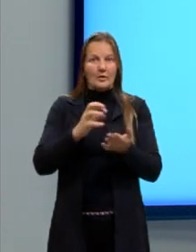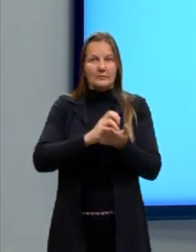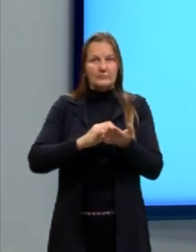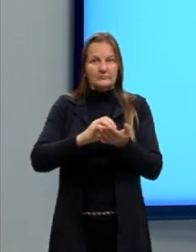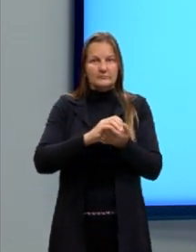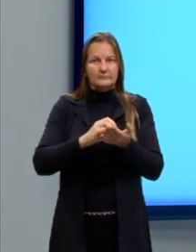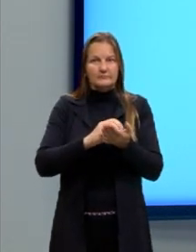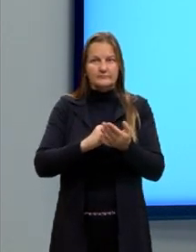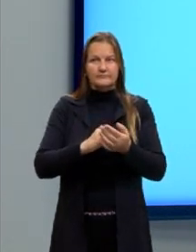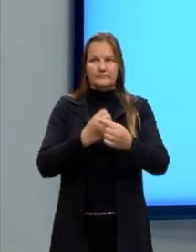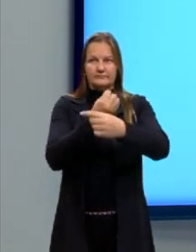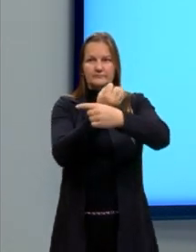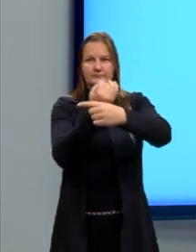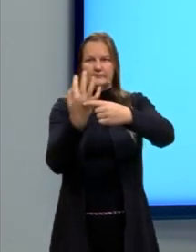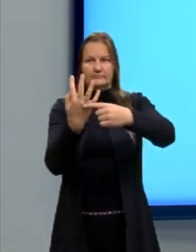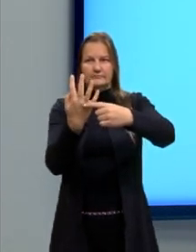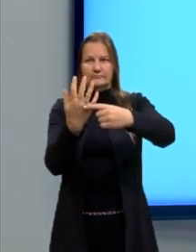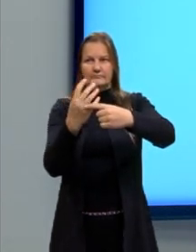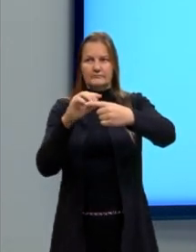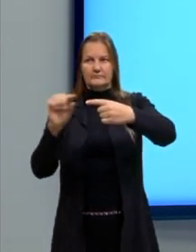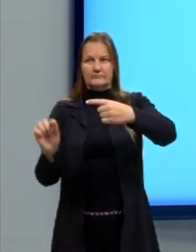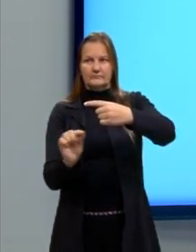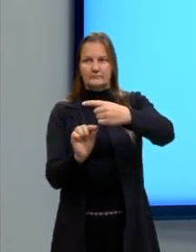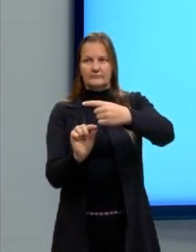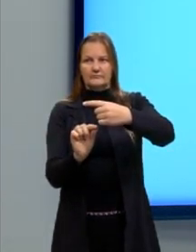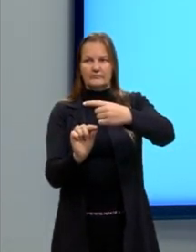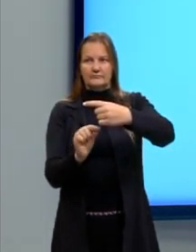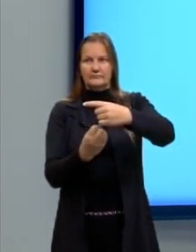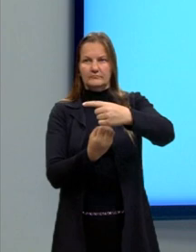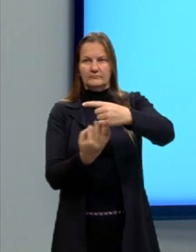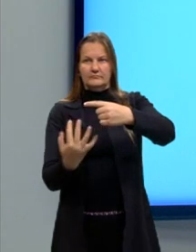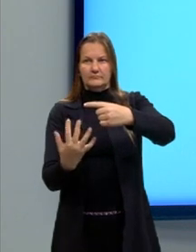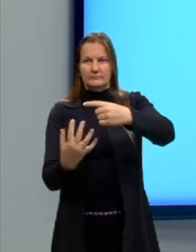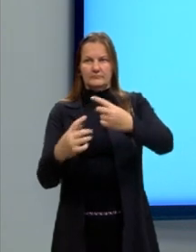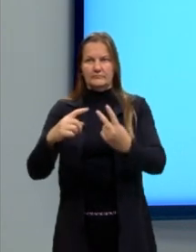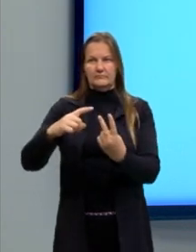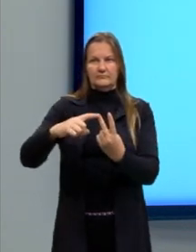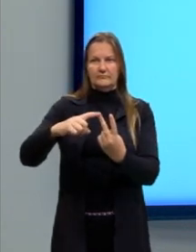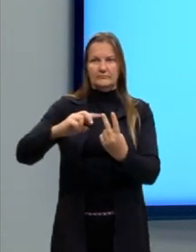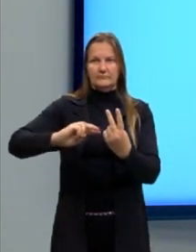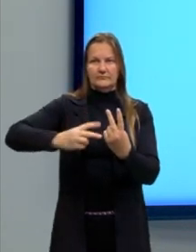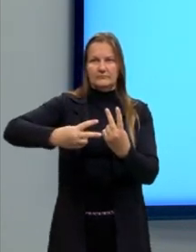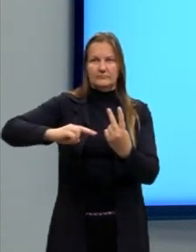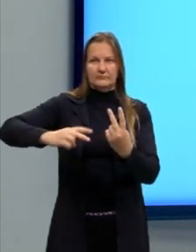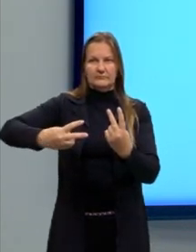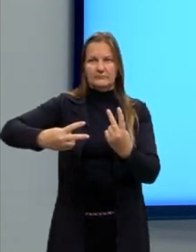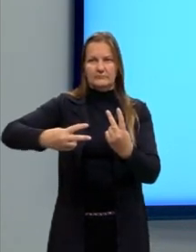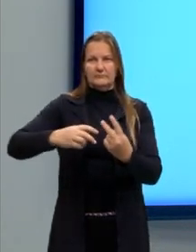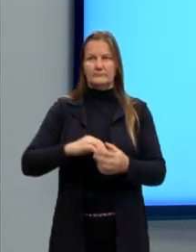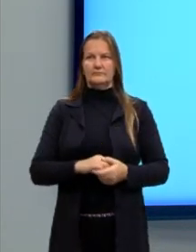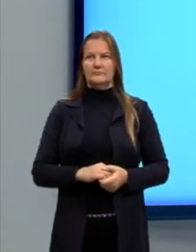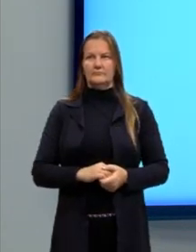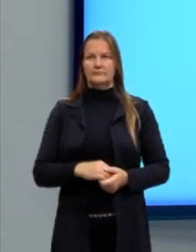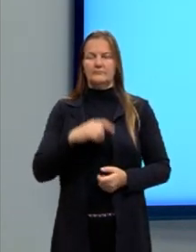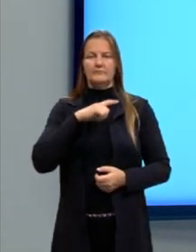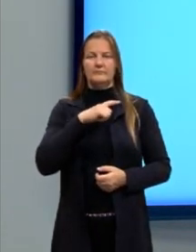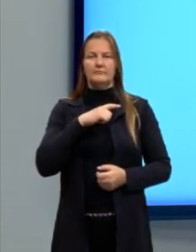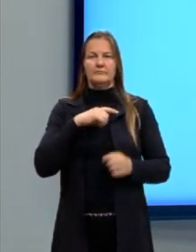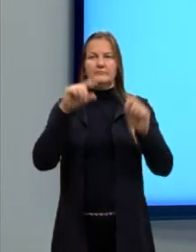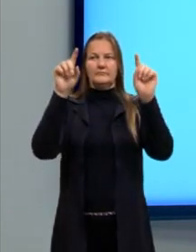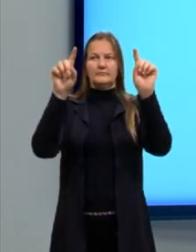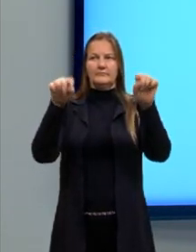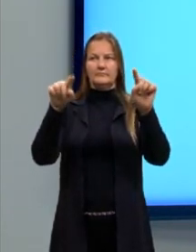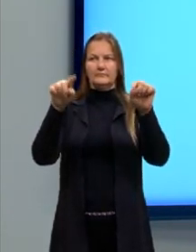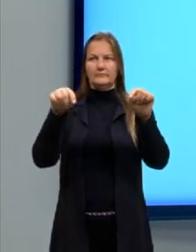produtos no numerador, e no denominador, resolver as potências. Então, teríamos o módulo